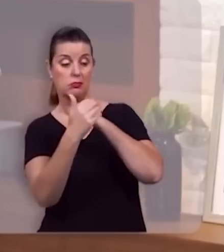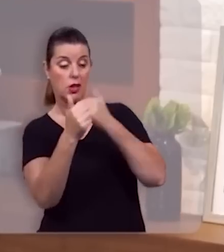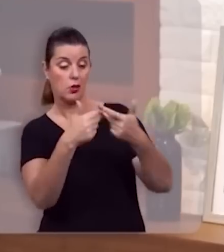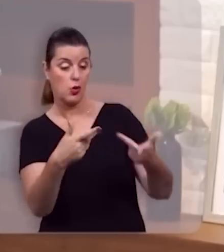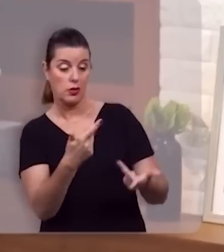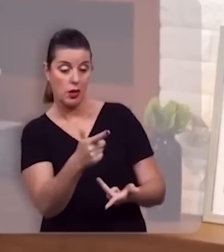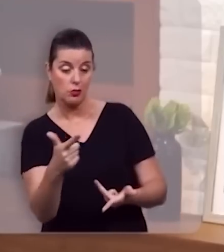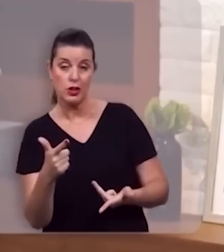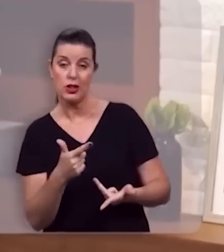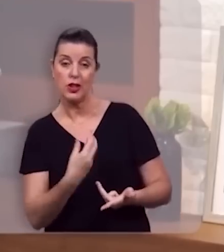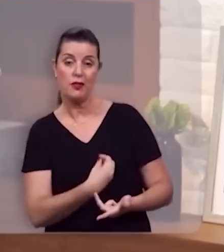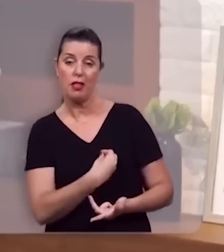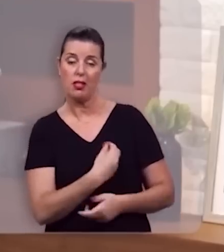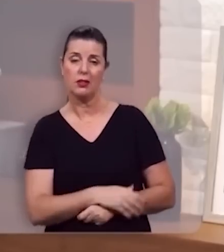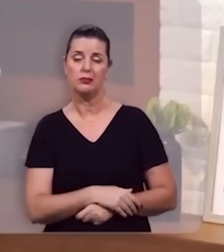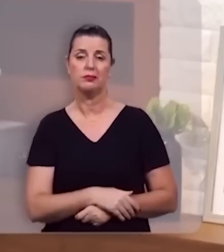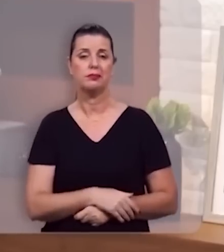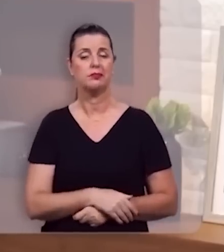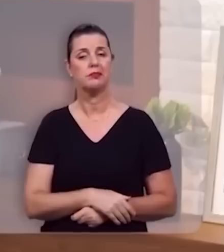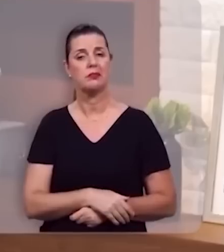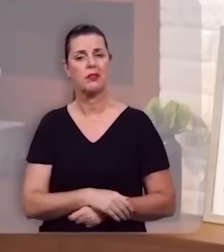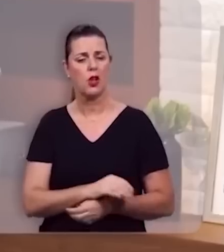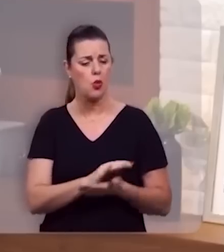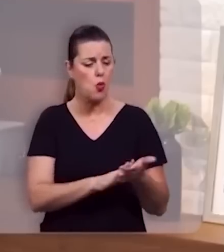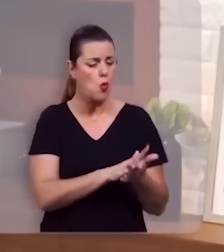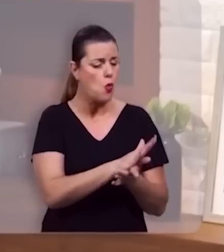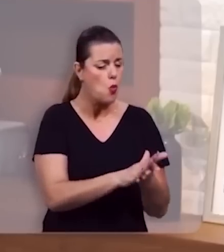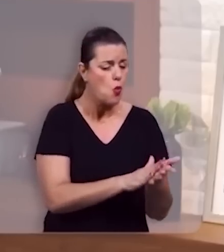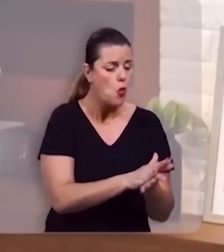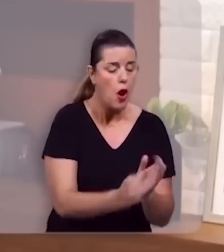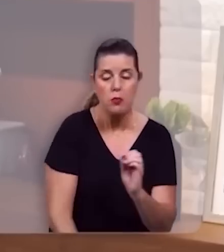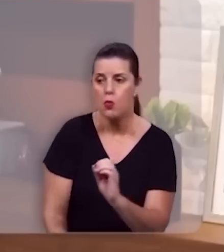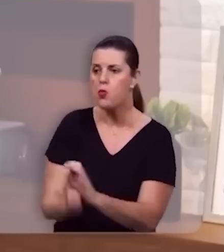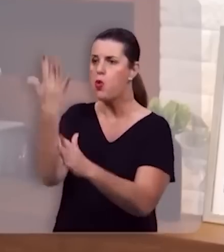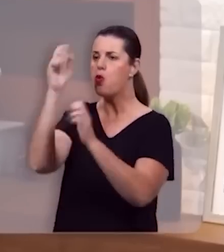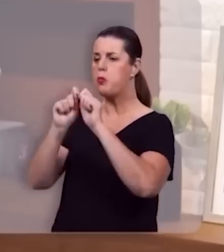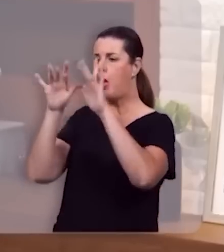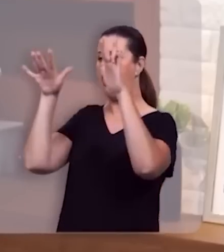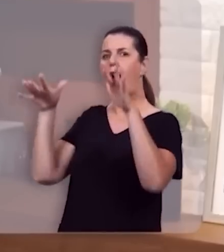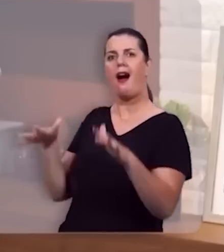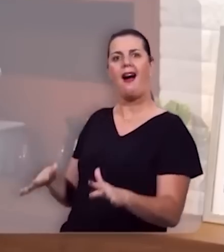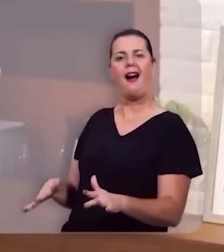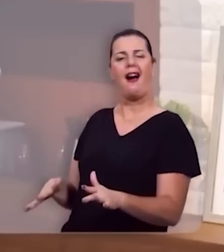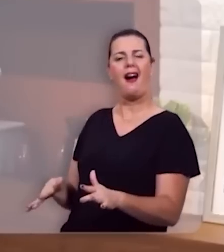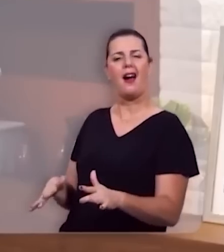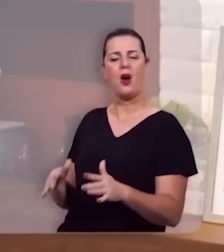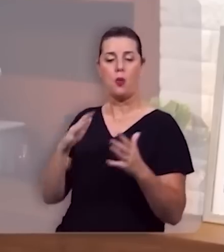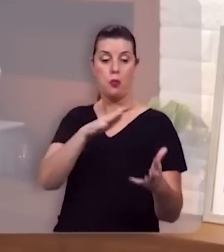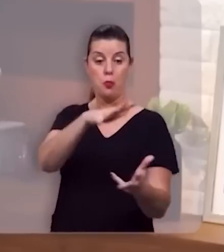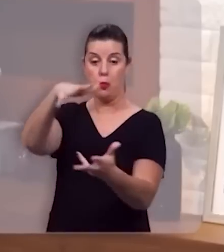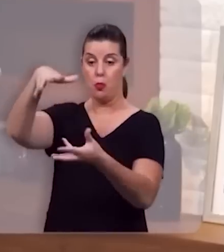coisas que não existiam. Do nada ele tudo criou. Este vasto e insondável